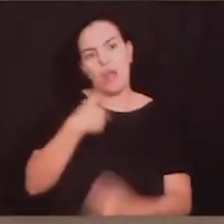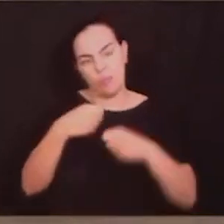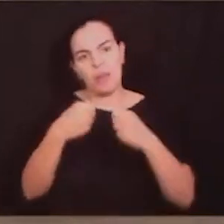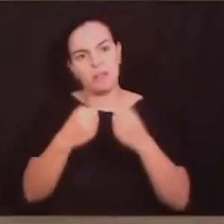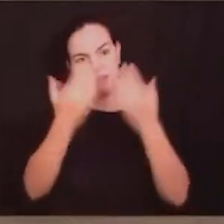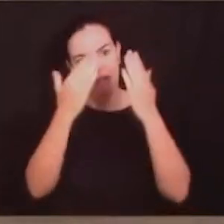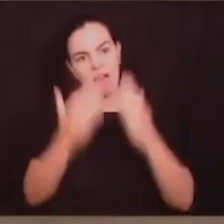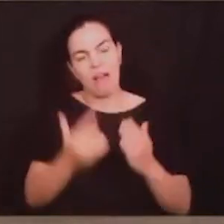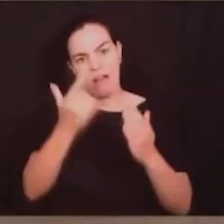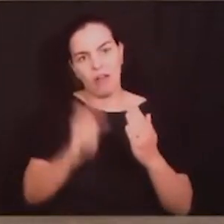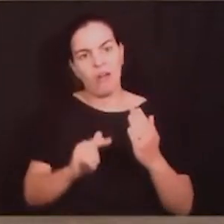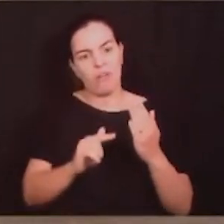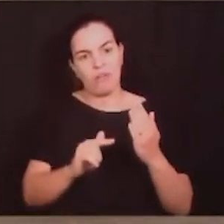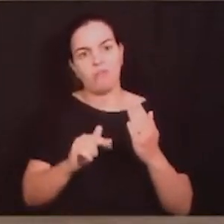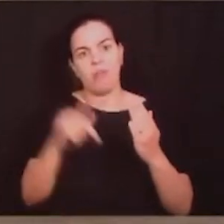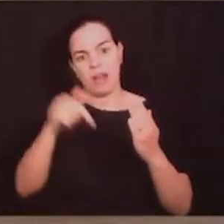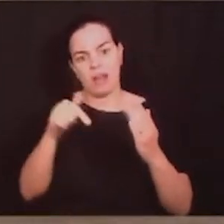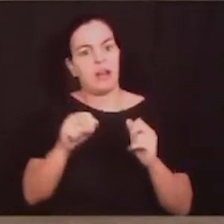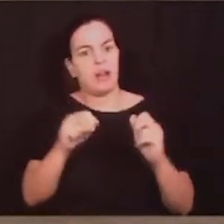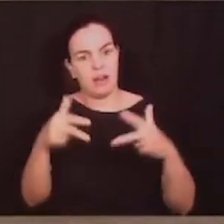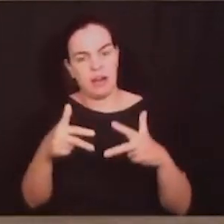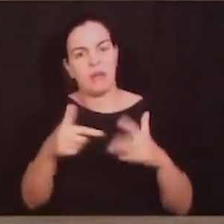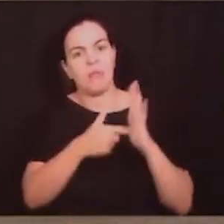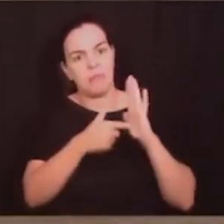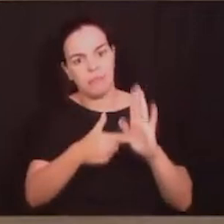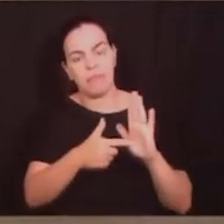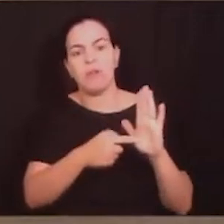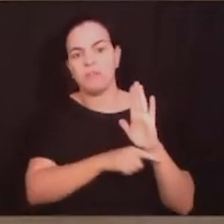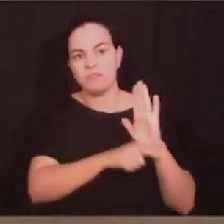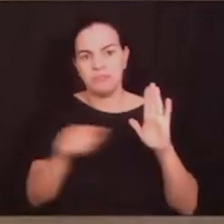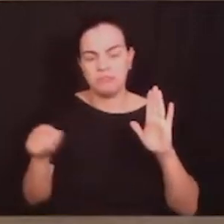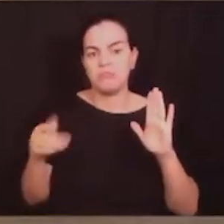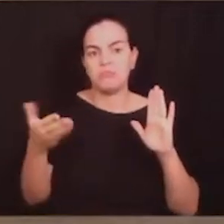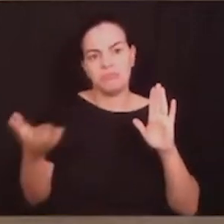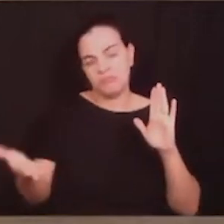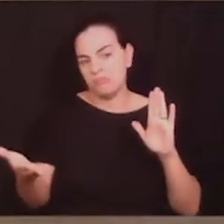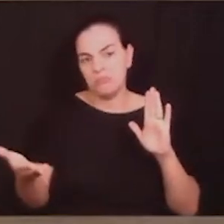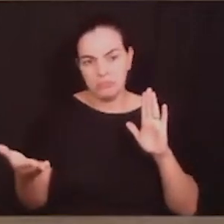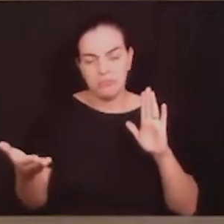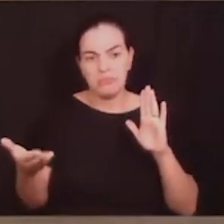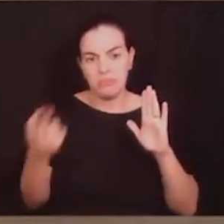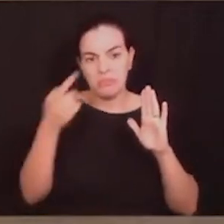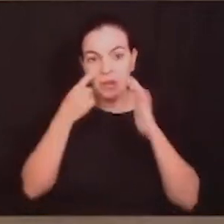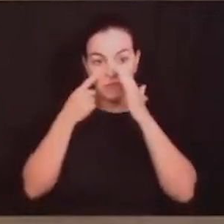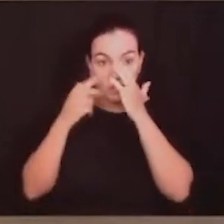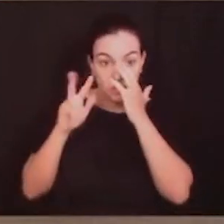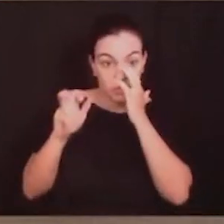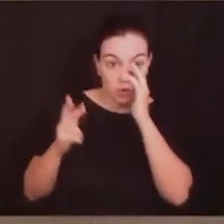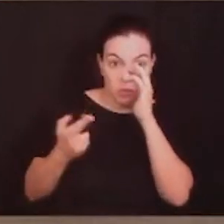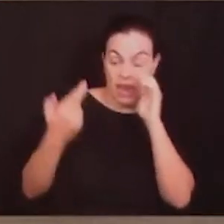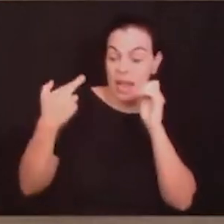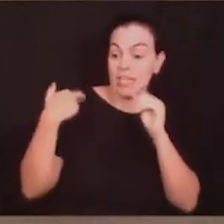dentro dessa casa interna corpores, para, evidentemente, aqui, apurar a responsabilidade do mentiroso ou do